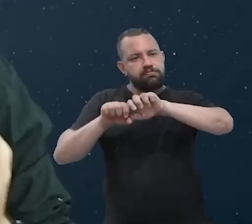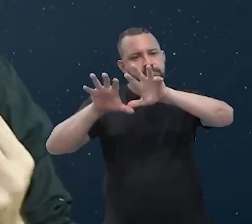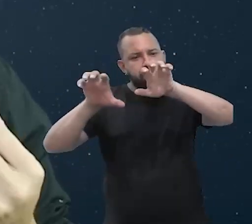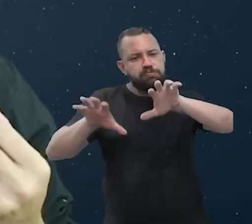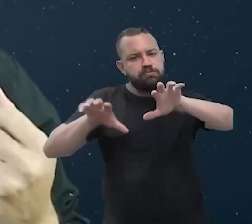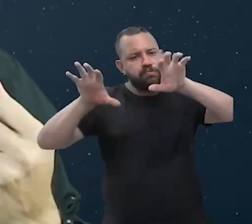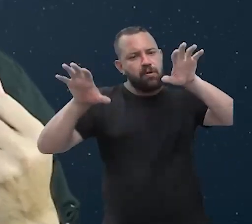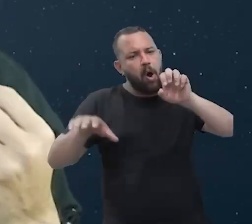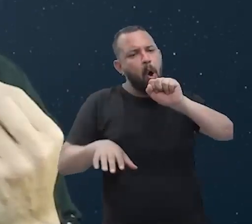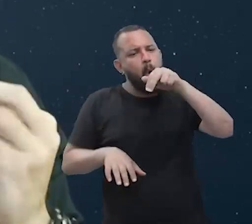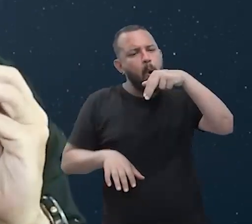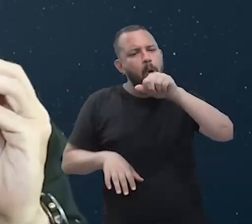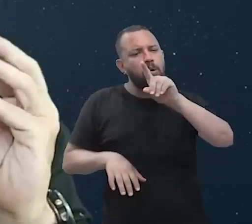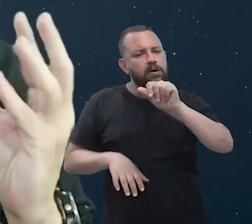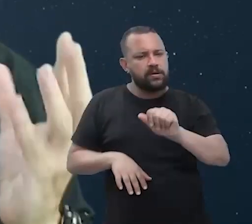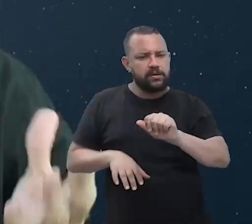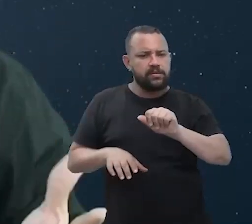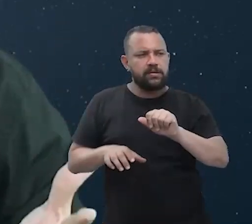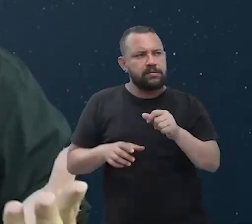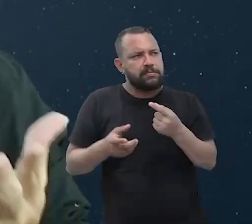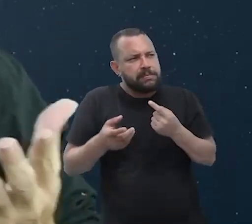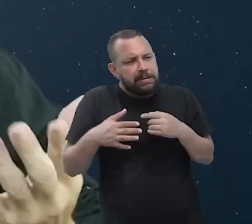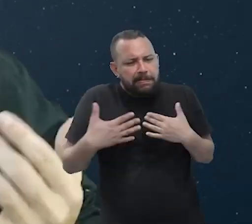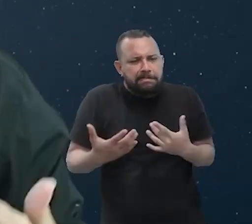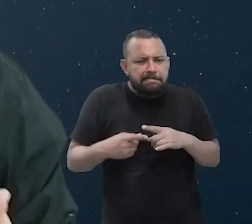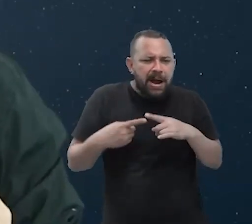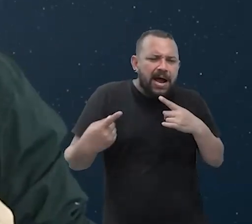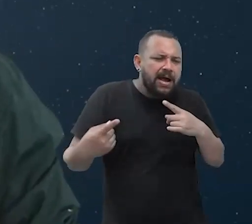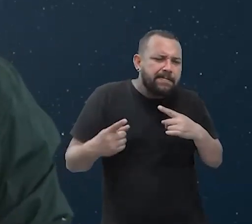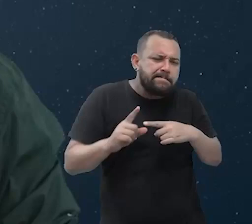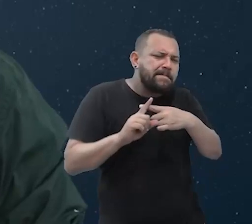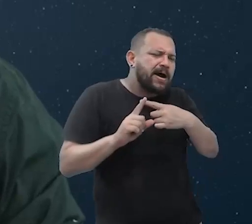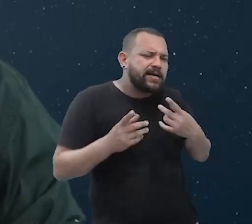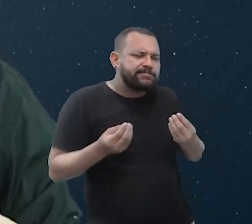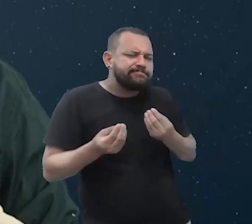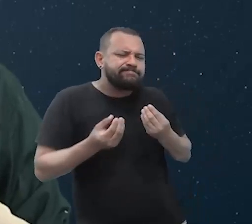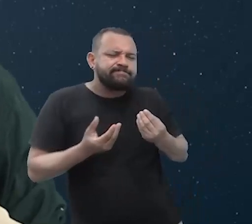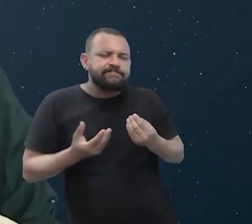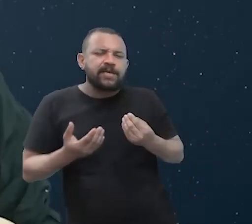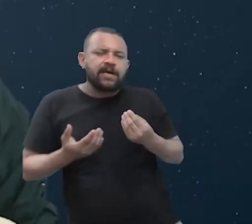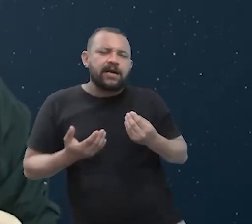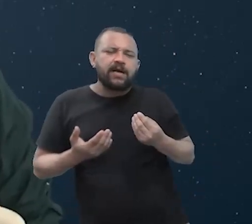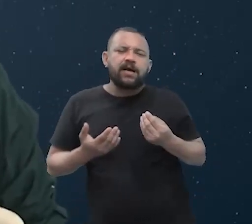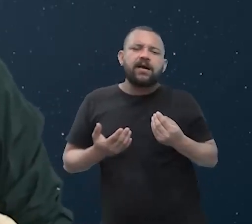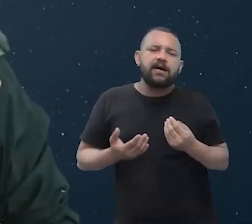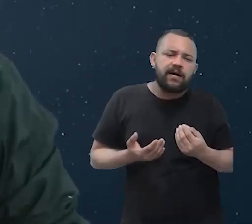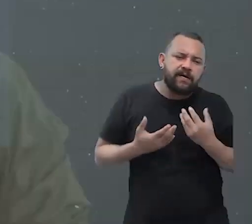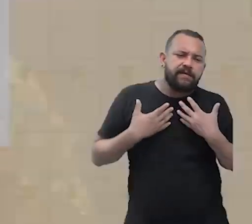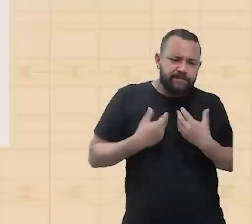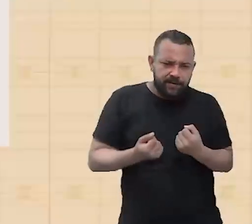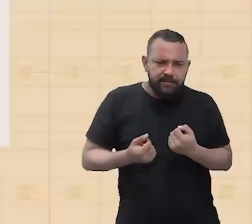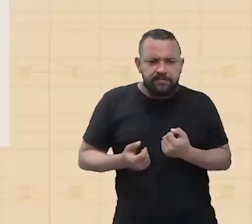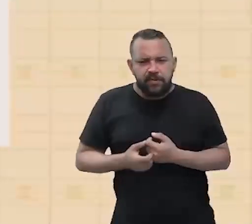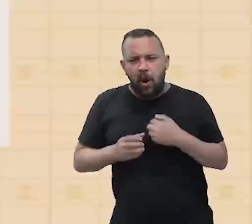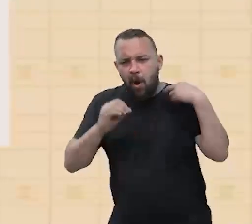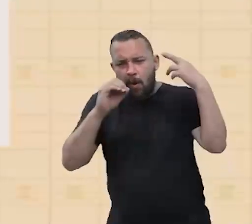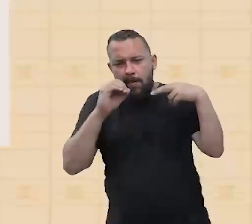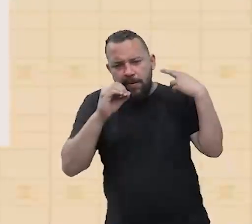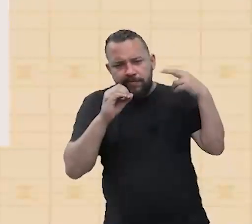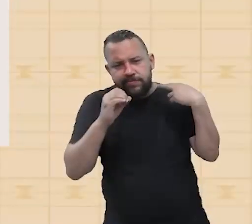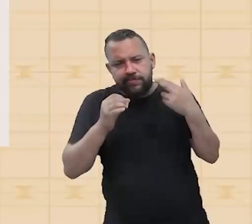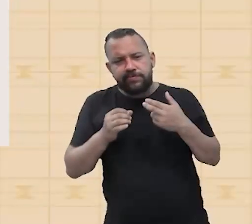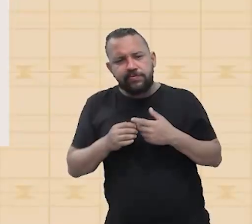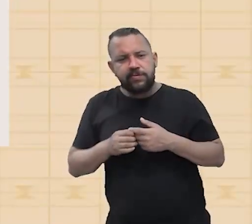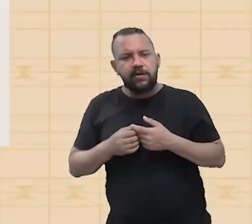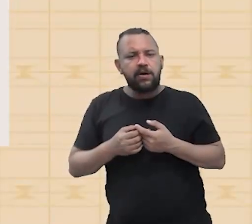são um pouco mais bem elaborados, assim possamos dizer. Então, sem muita delonga, vamos lá, Robertão, falando das